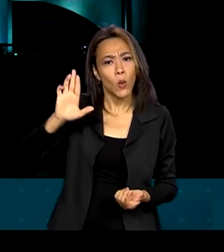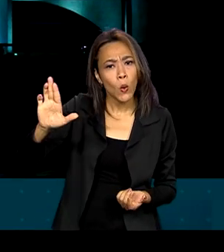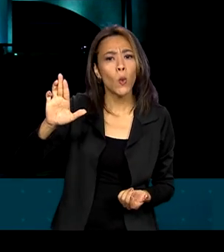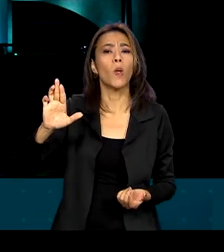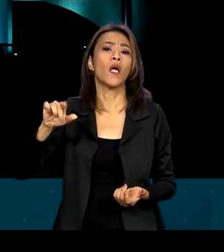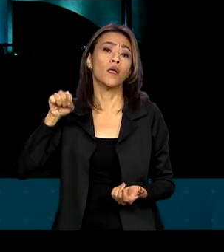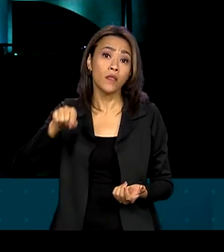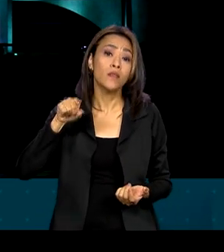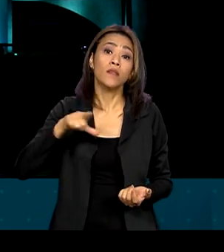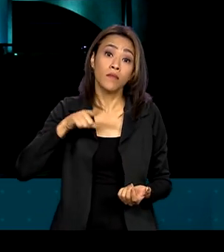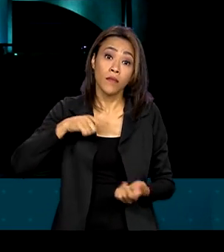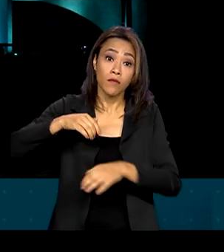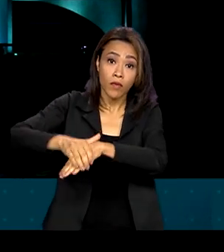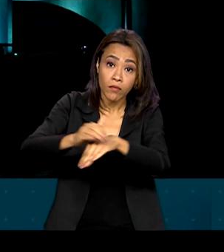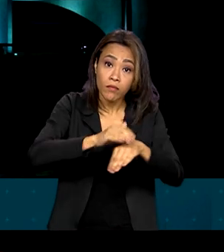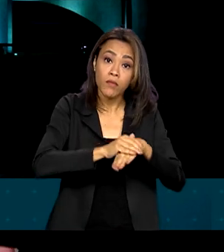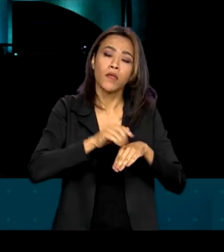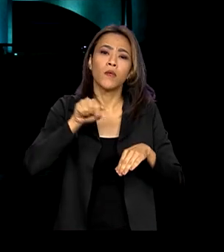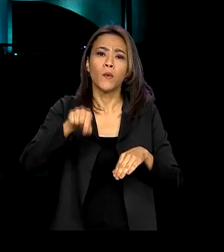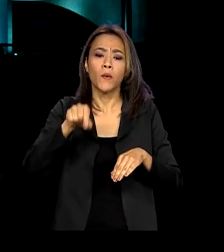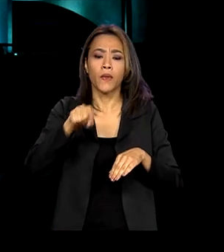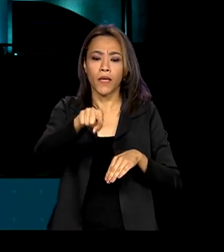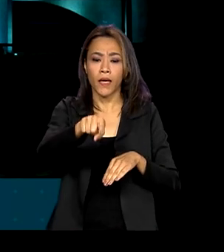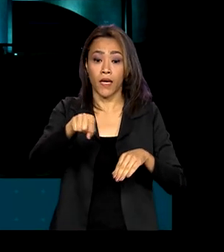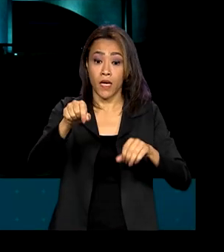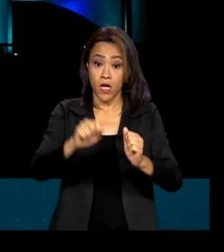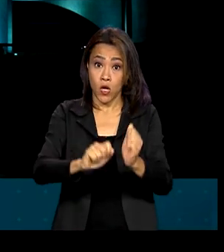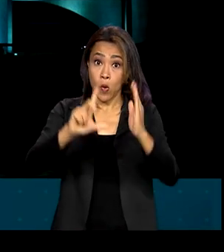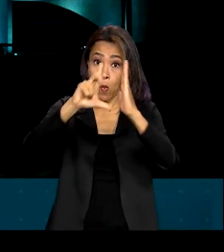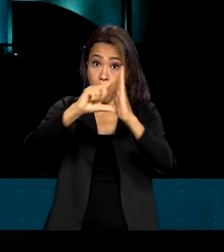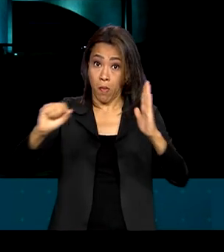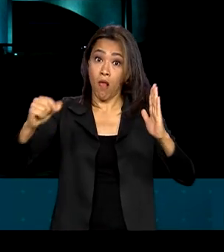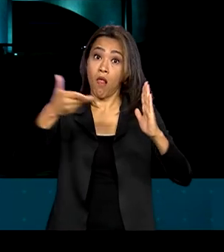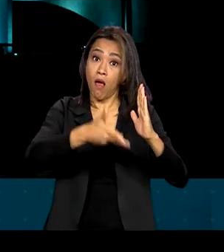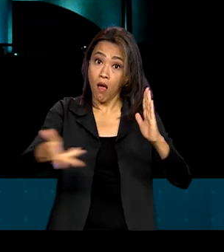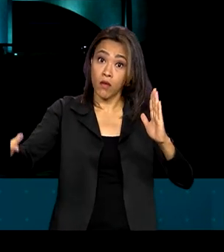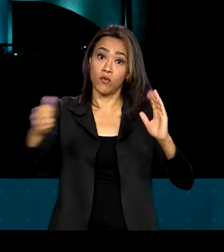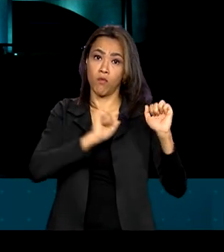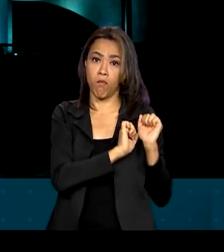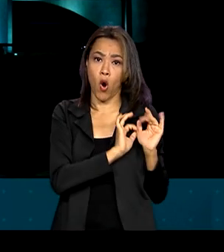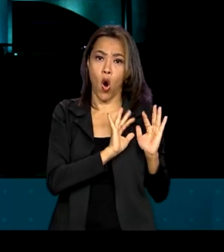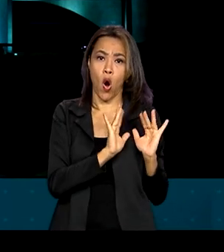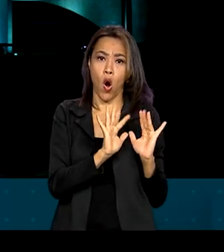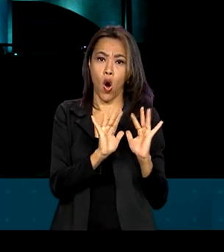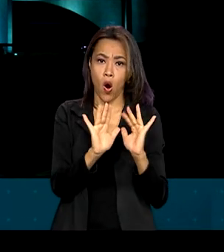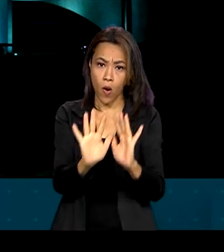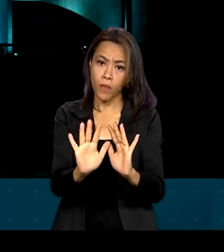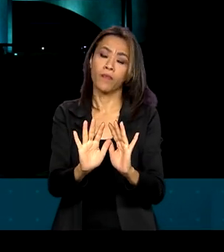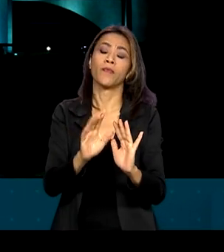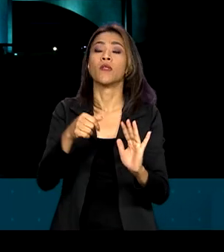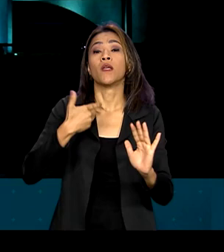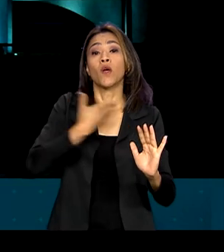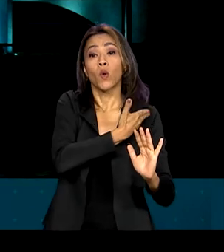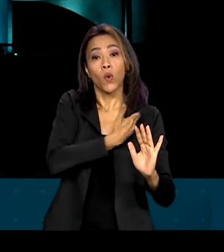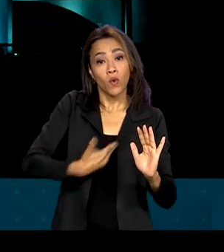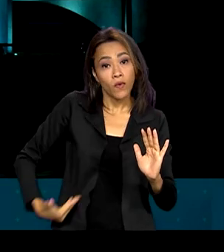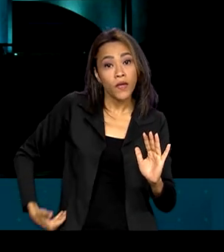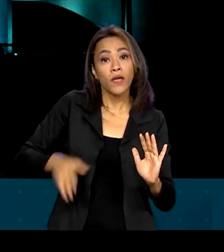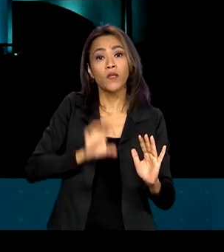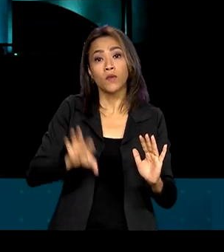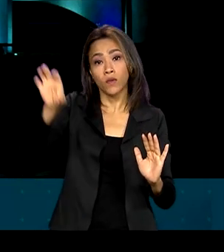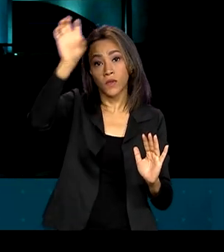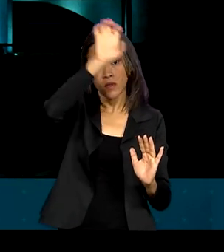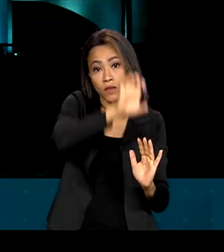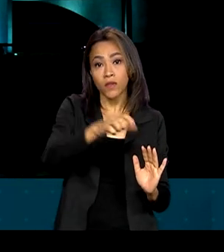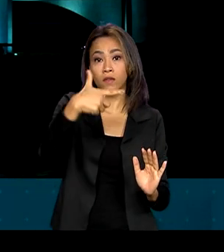defesa à democracia brasileira no Palácio do Planalto. Participaram da reunião governadores e representantes